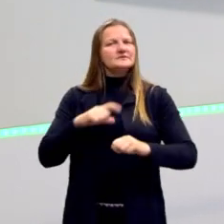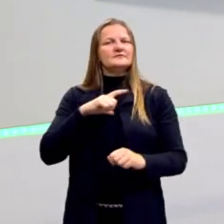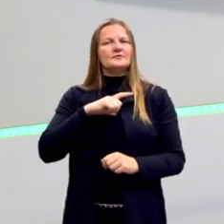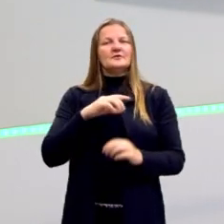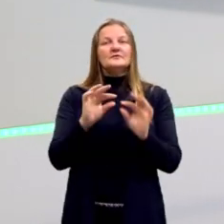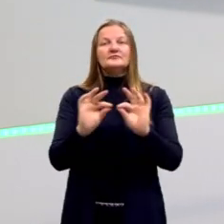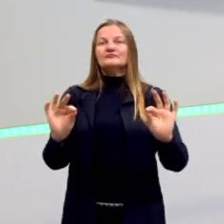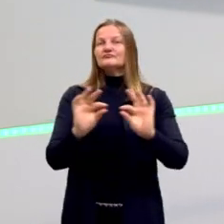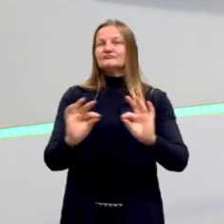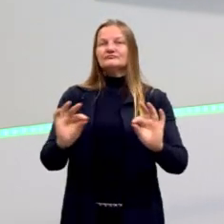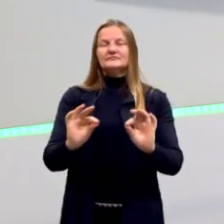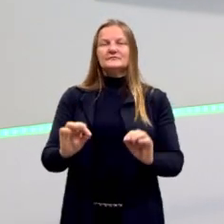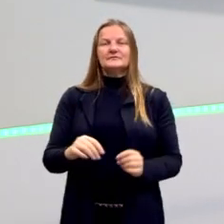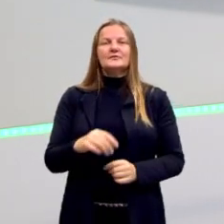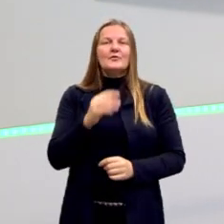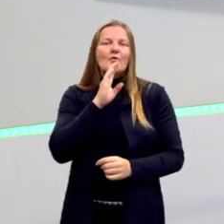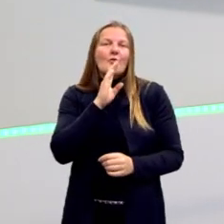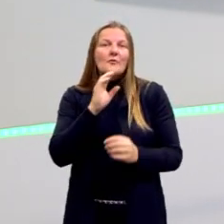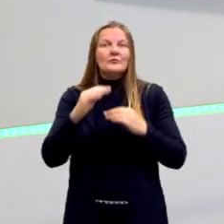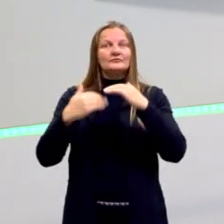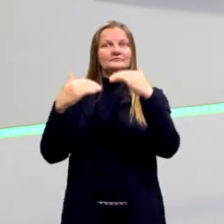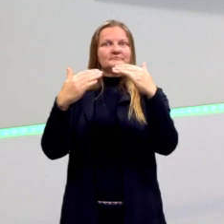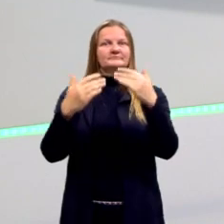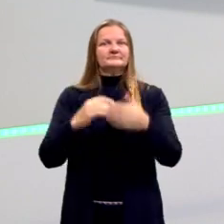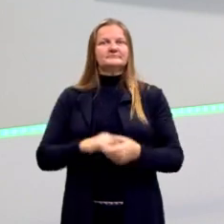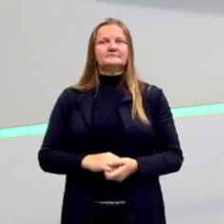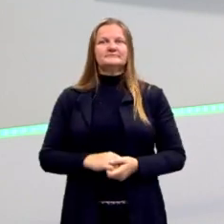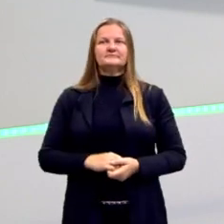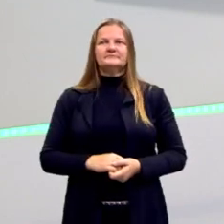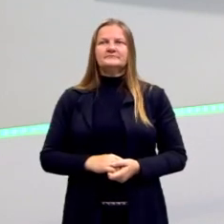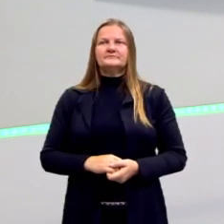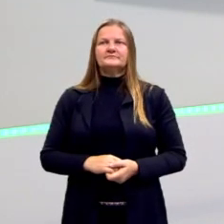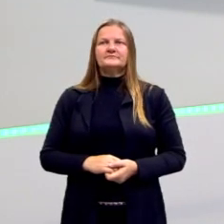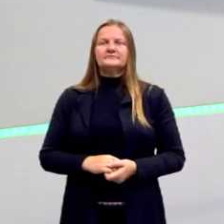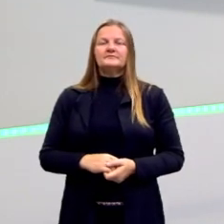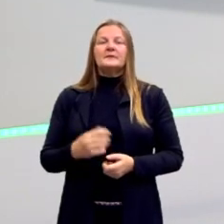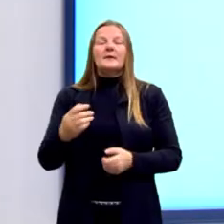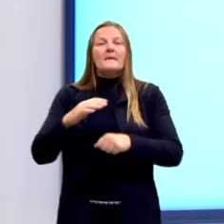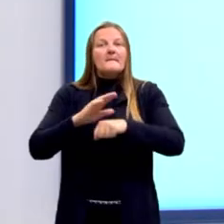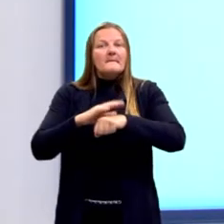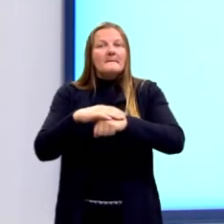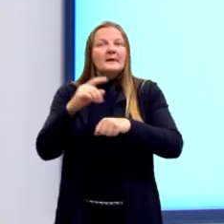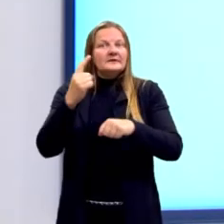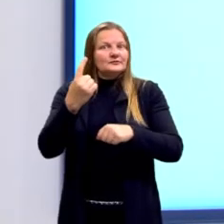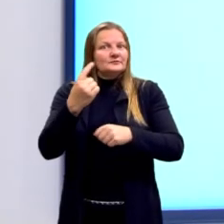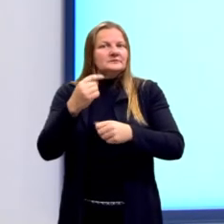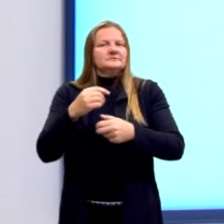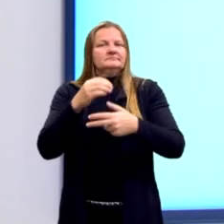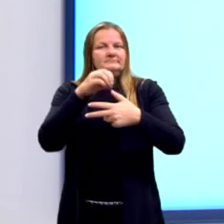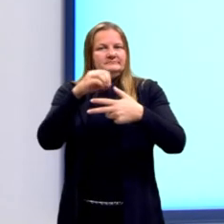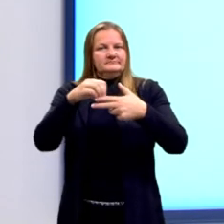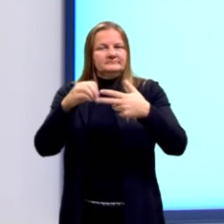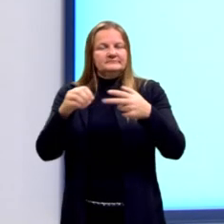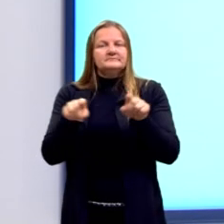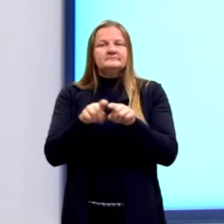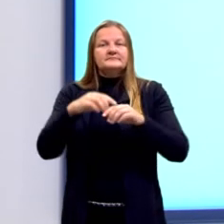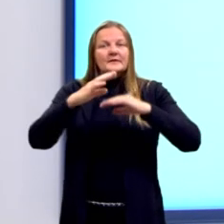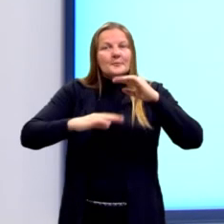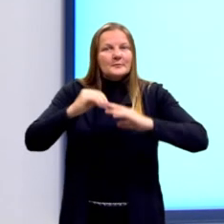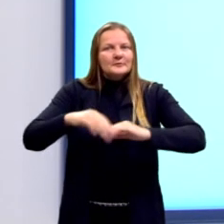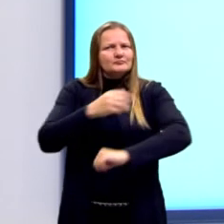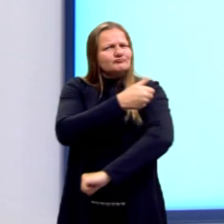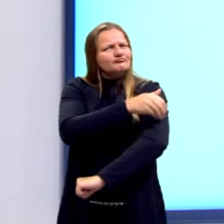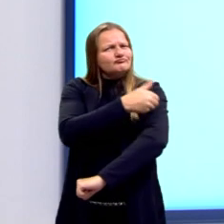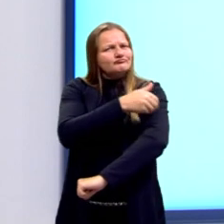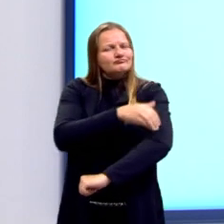simplificar um pouco o desenvolvimento. Aqui eu trouxe mais uma questão para nós praticarmos,